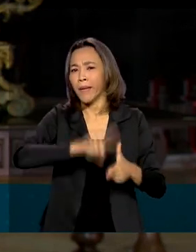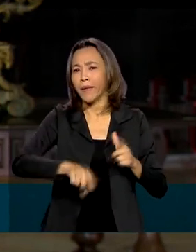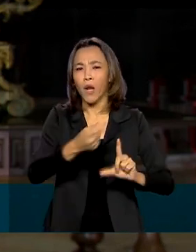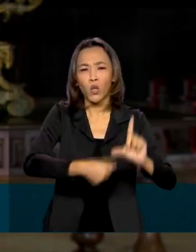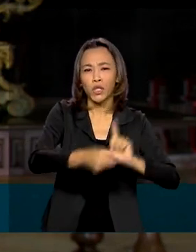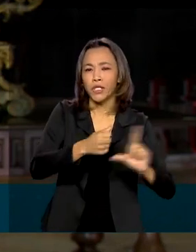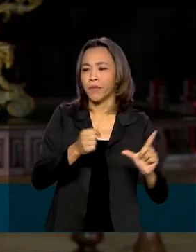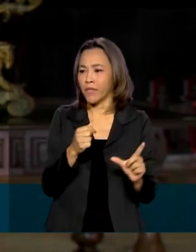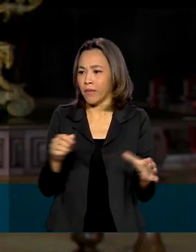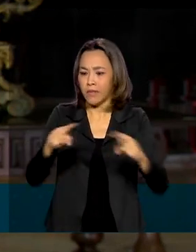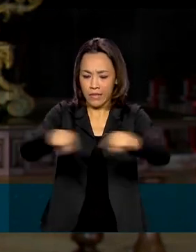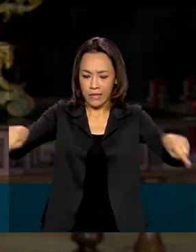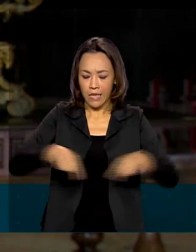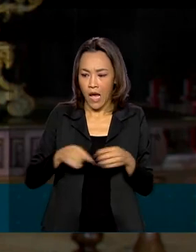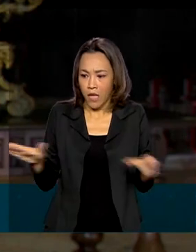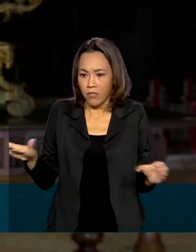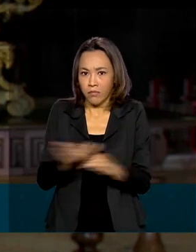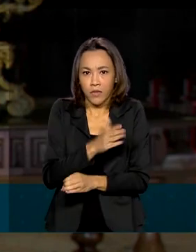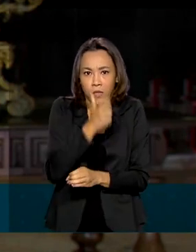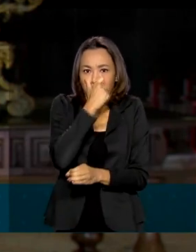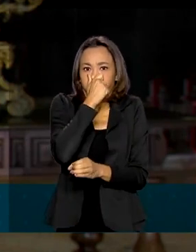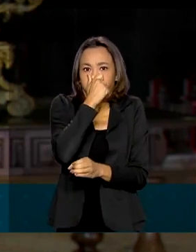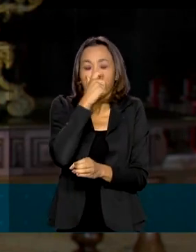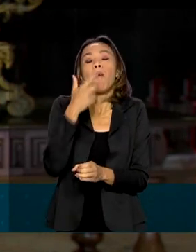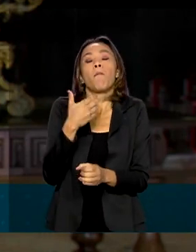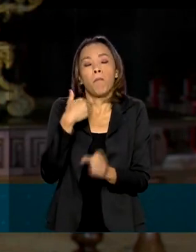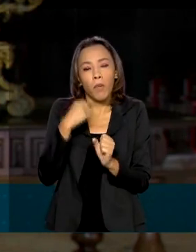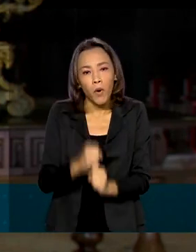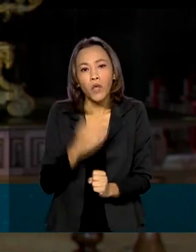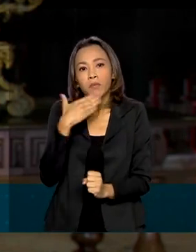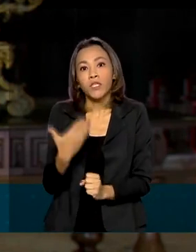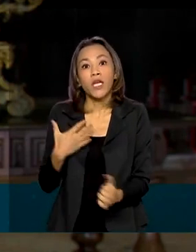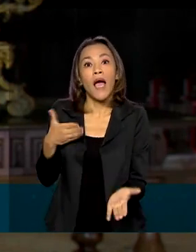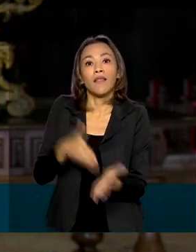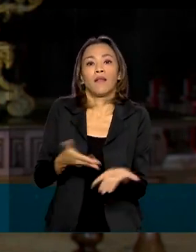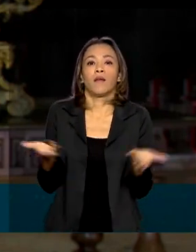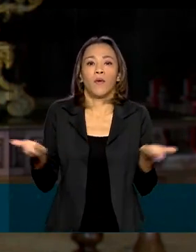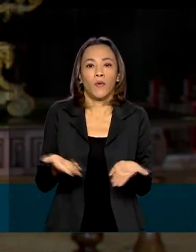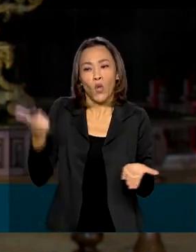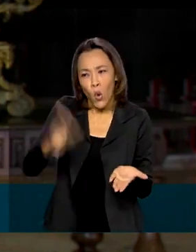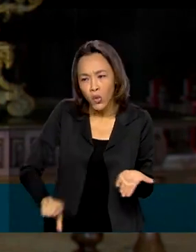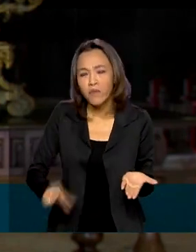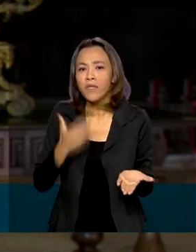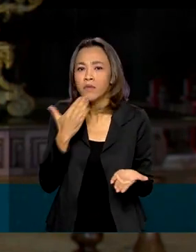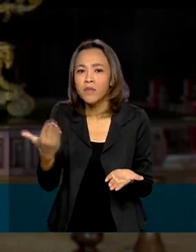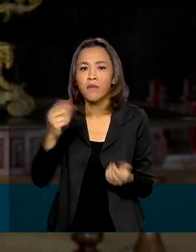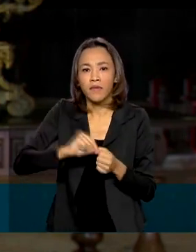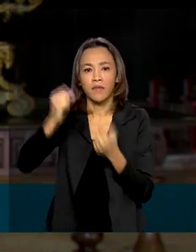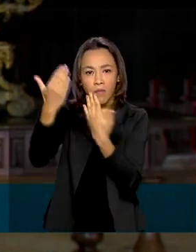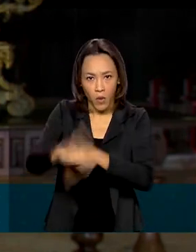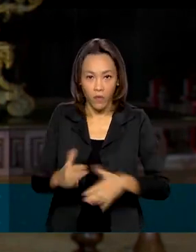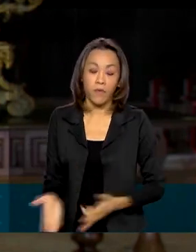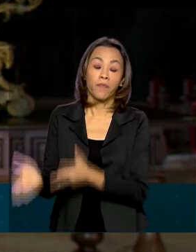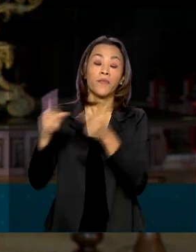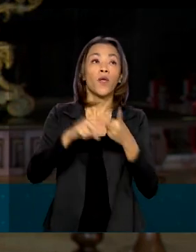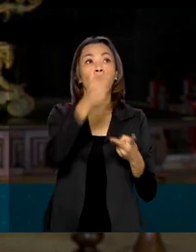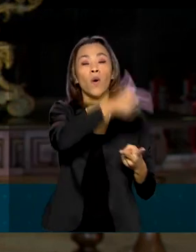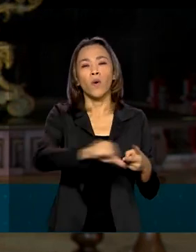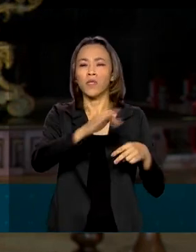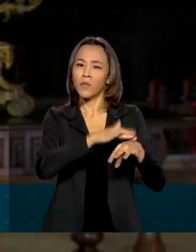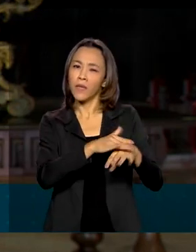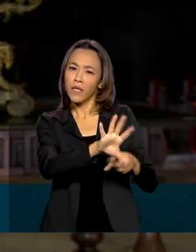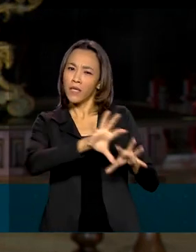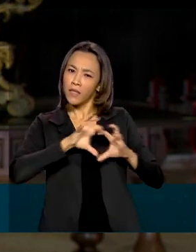lotadas, podem pedir a reaplicação da prova até hoje. Também os participantes que tiveram outras doenças, como